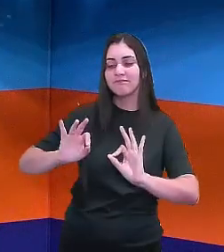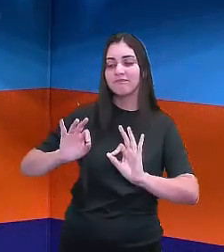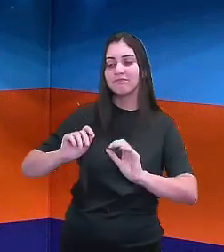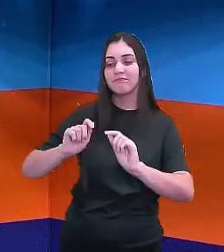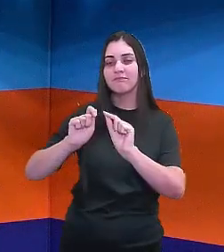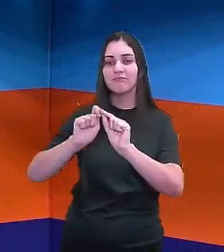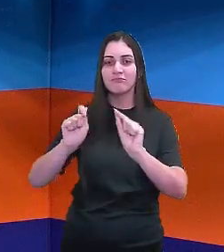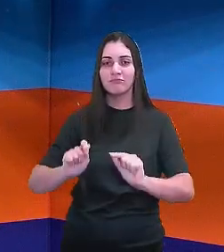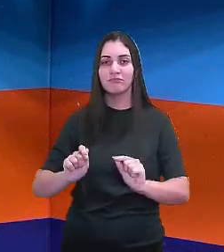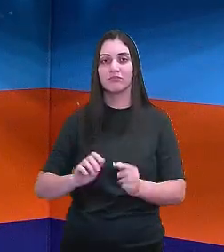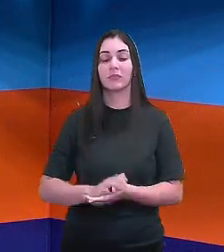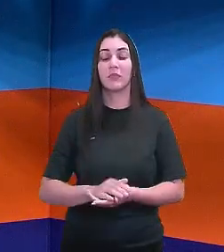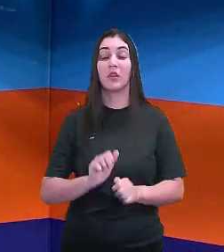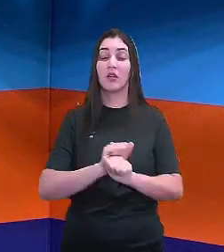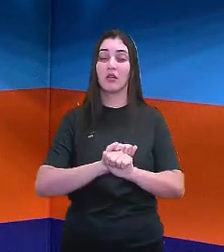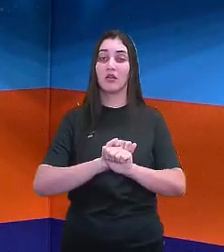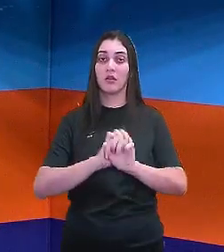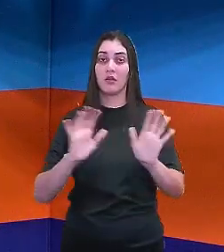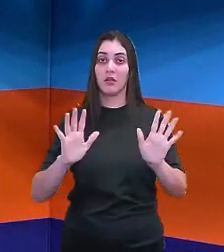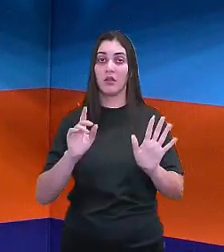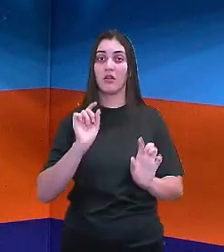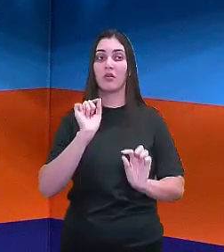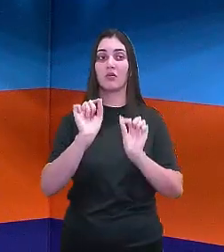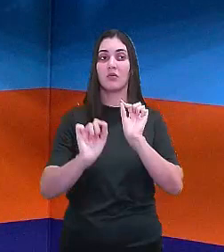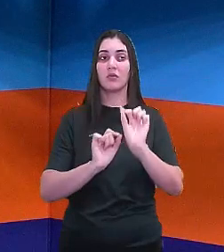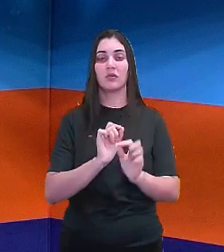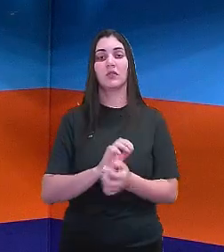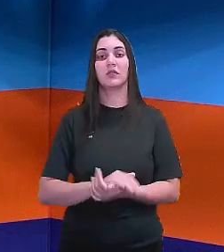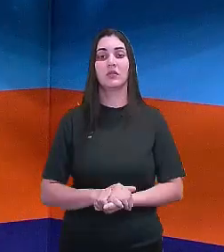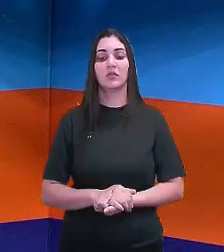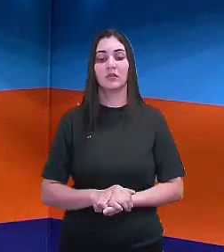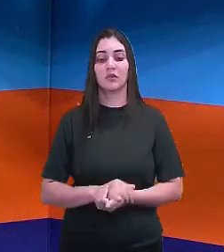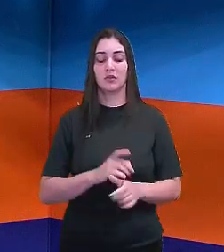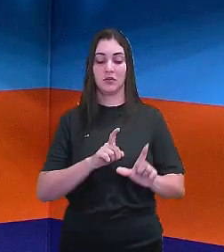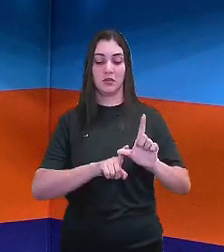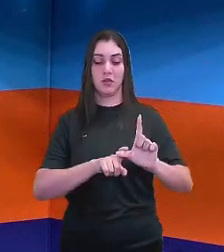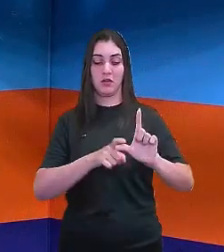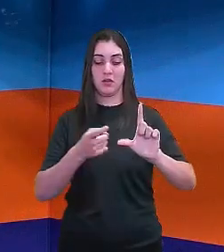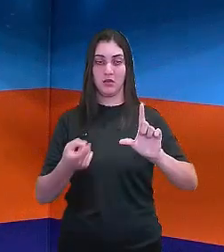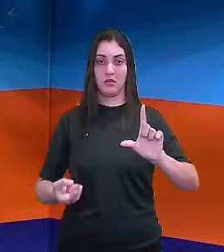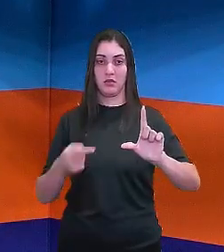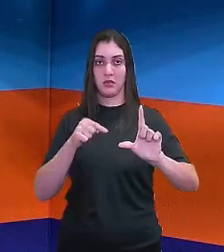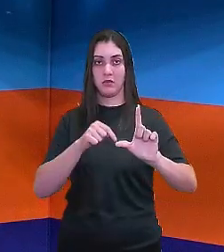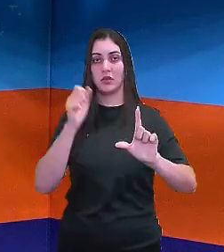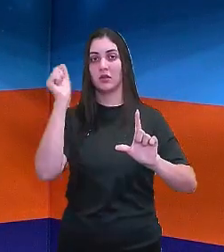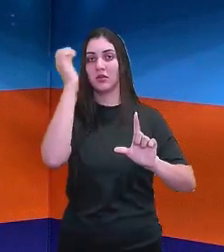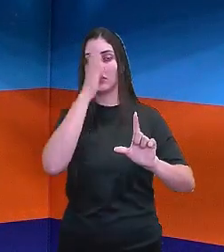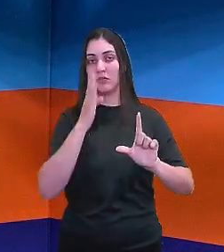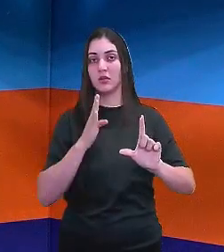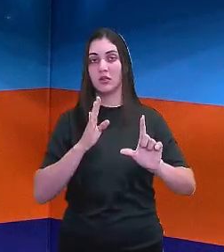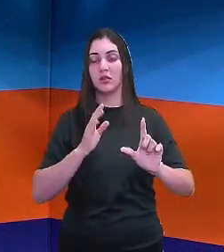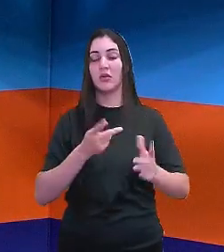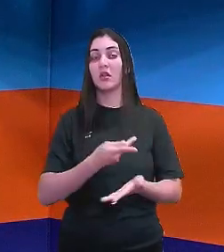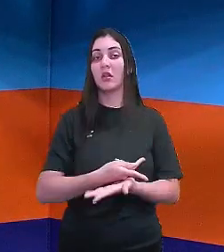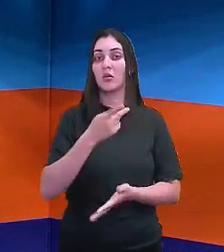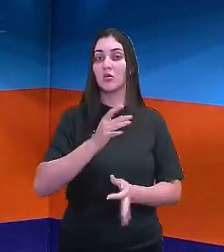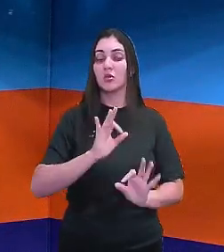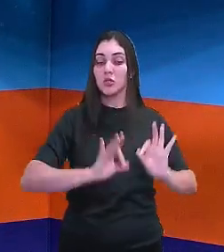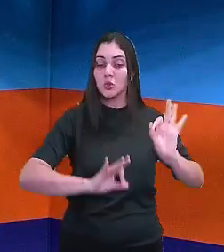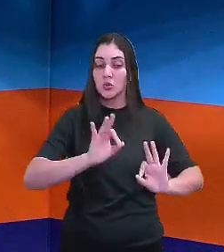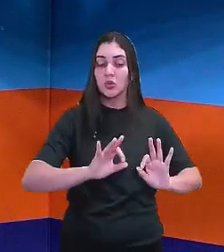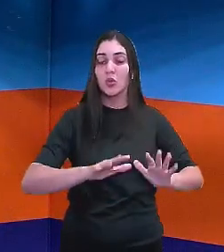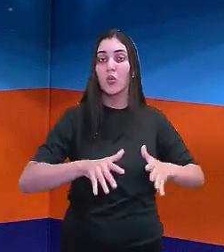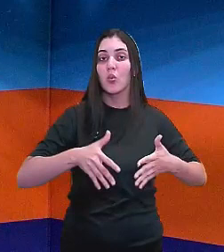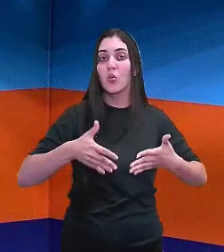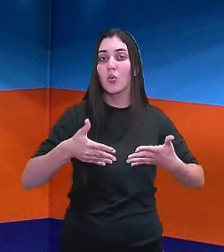Agora, só deixando claro aqui, viu, pessoal? A independência do Brasil, ela ocorre formalmente quando,